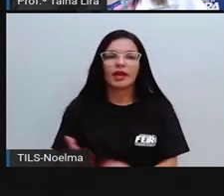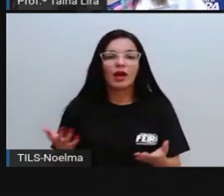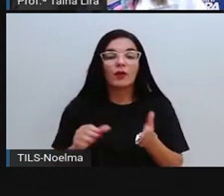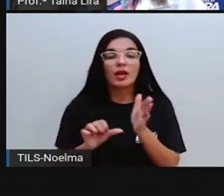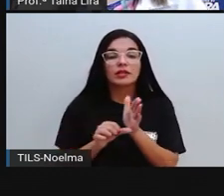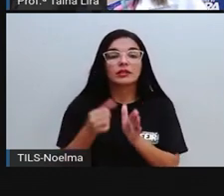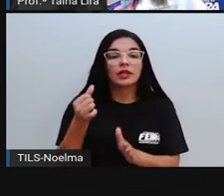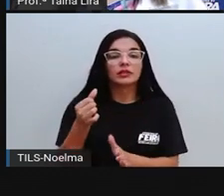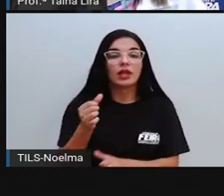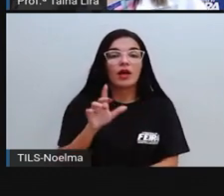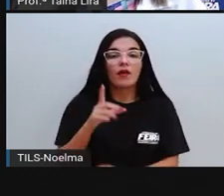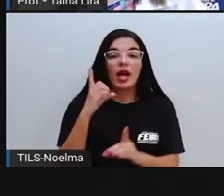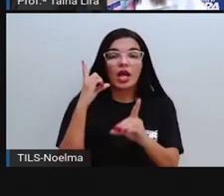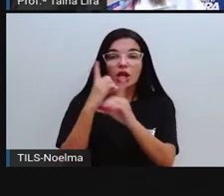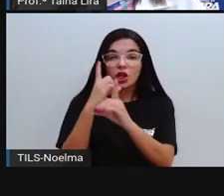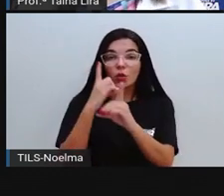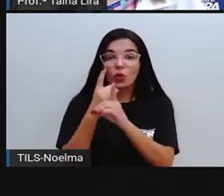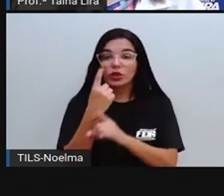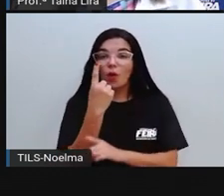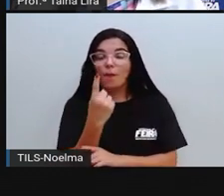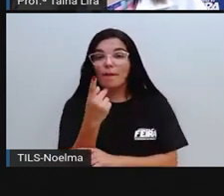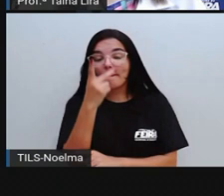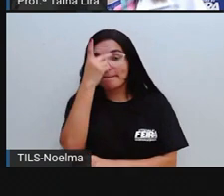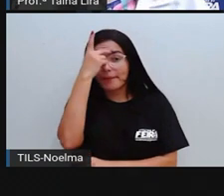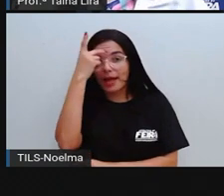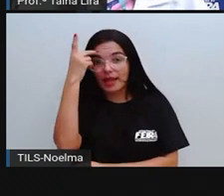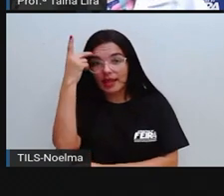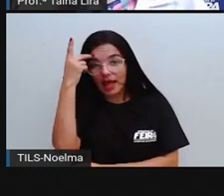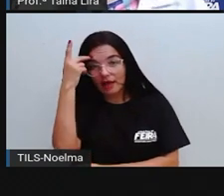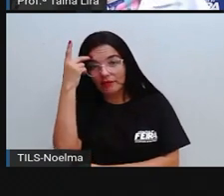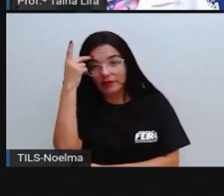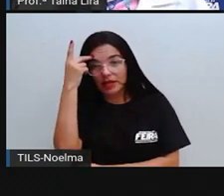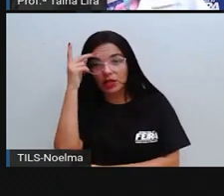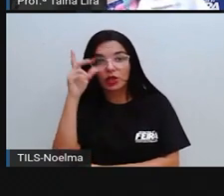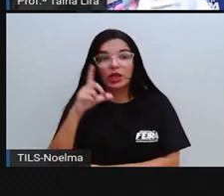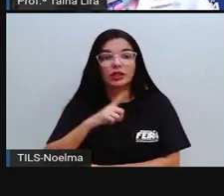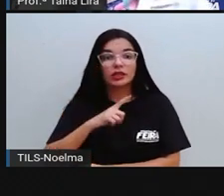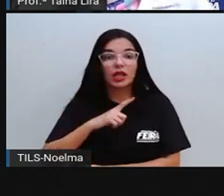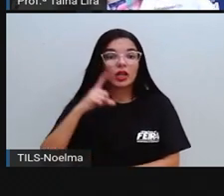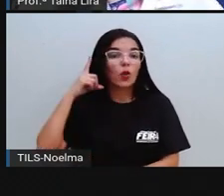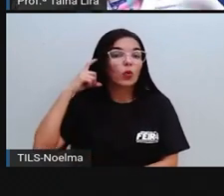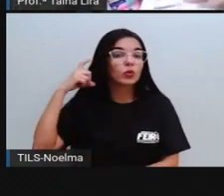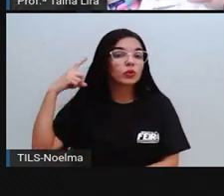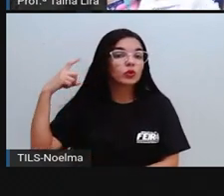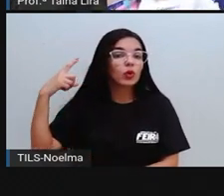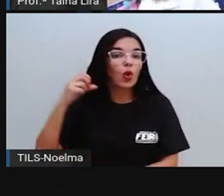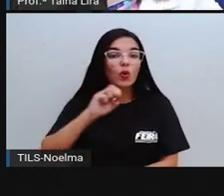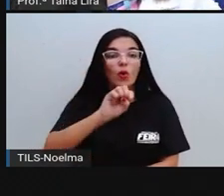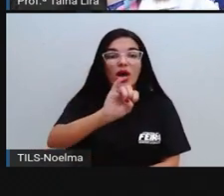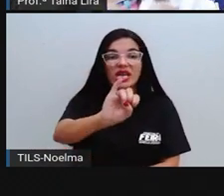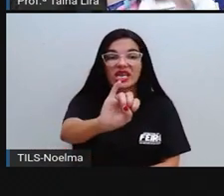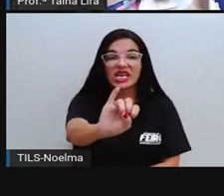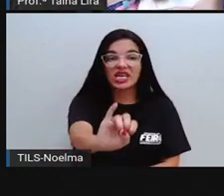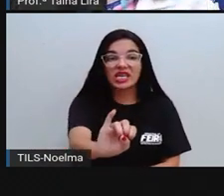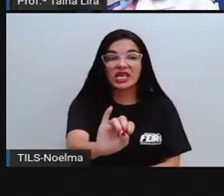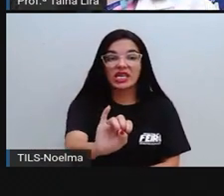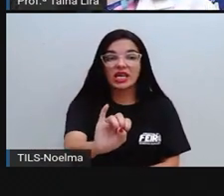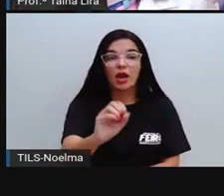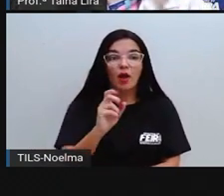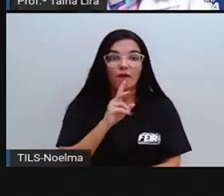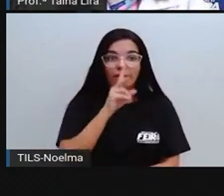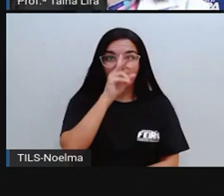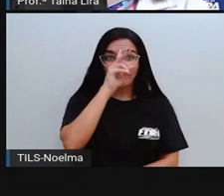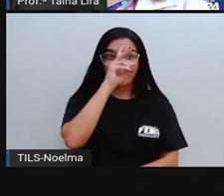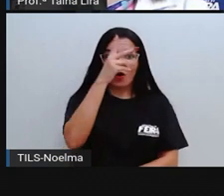Encontre uma palavra com som de I forte, tá? Então, lembrem, a gente tem uma palavra que tem aí o som do I.